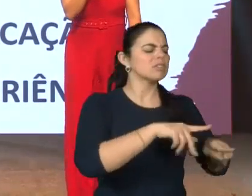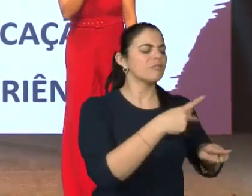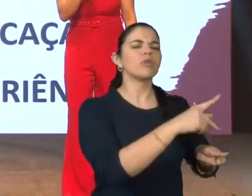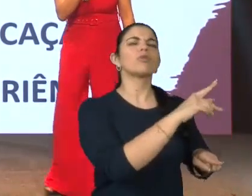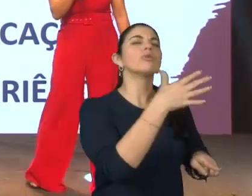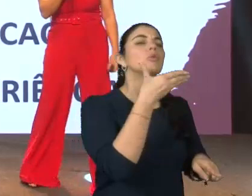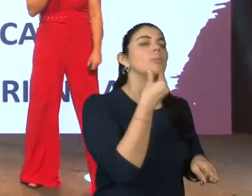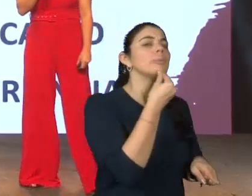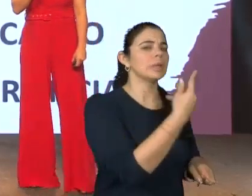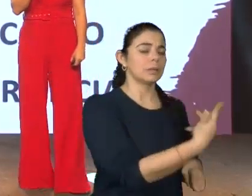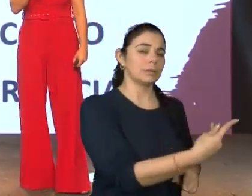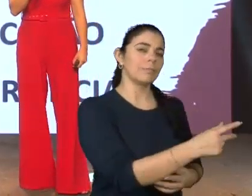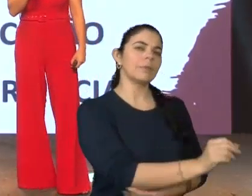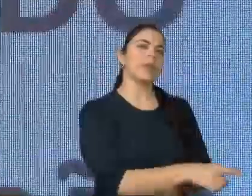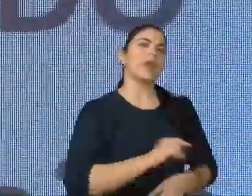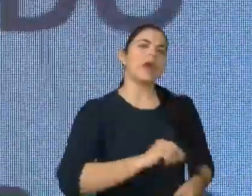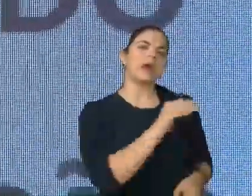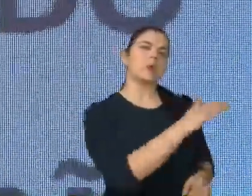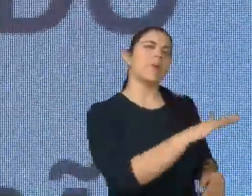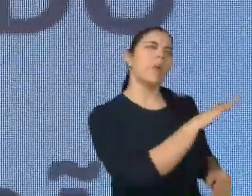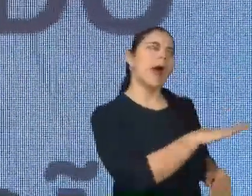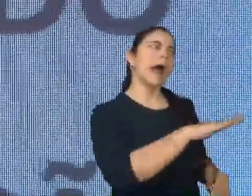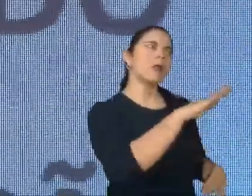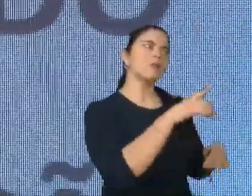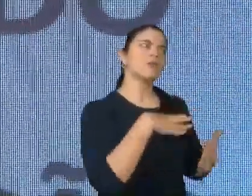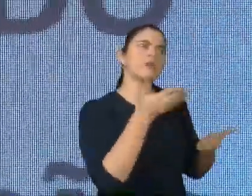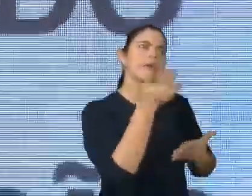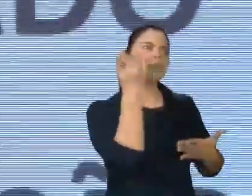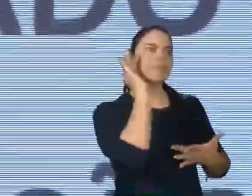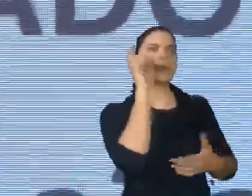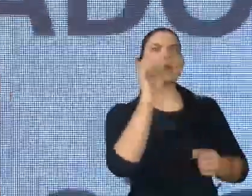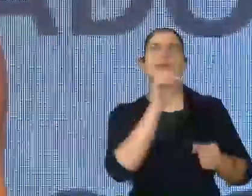como é que o aluno, ele entende que o quarto dele virou sala de aula?